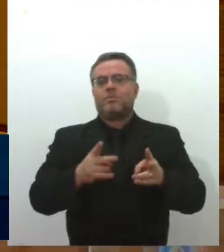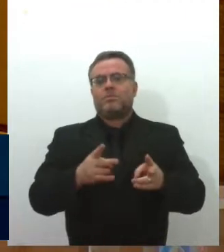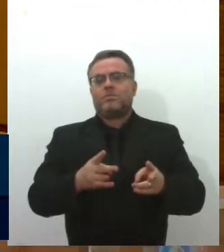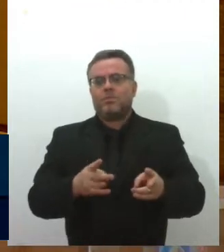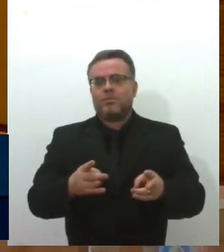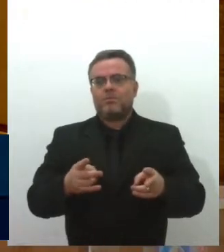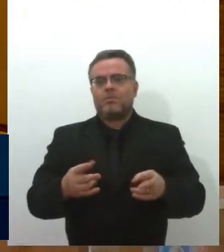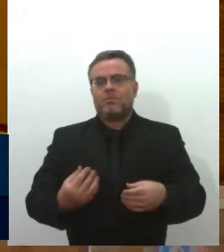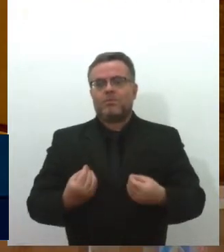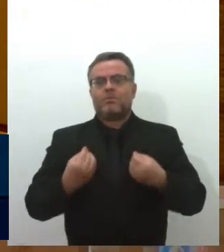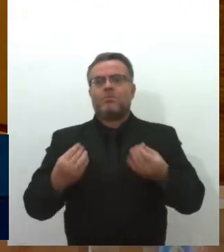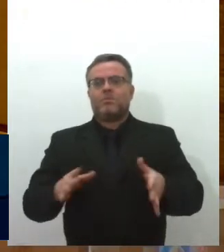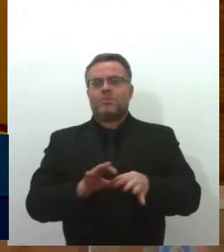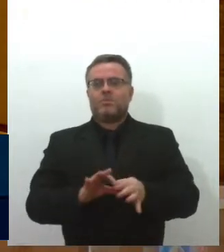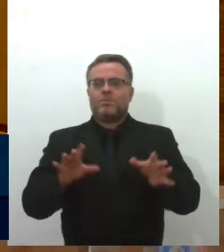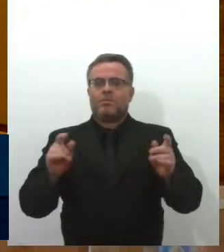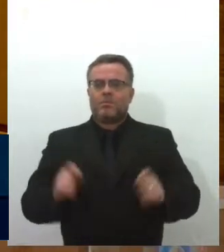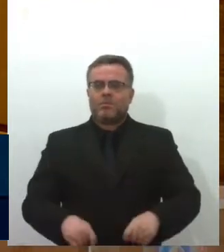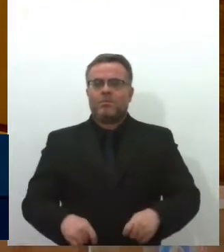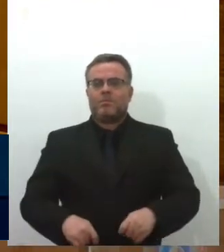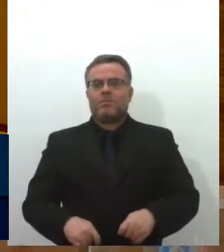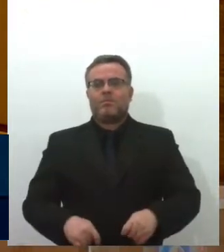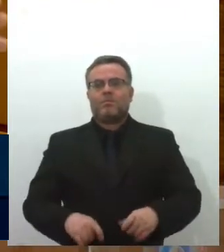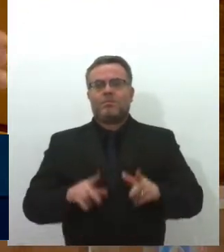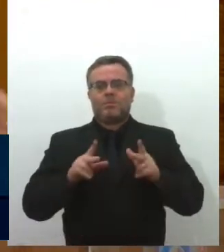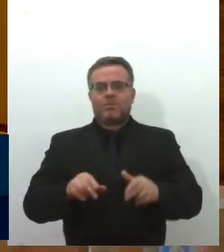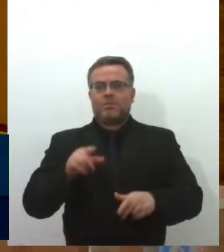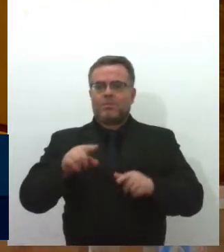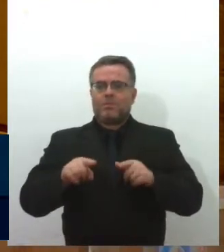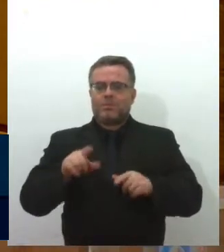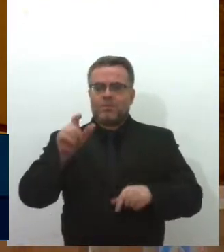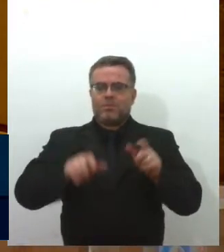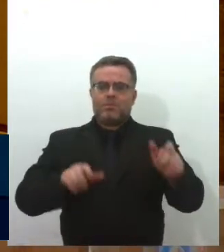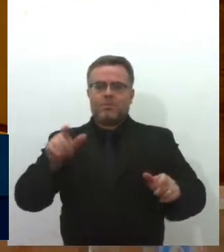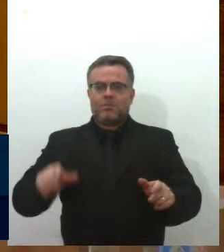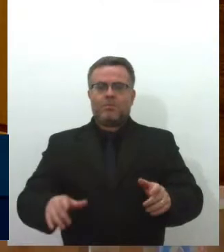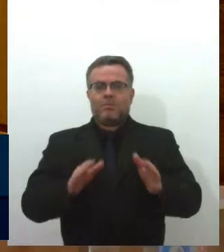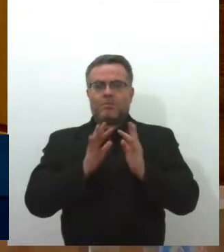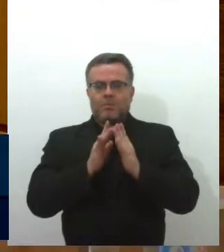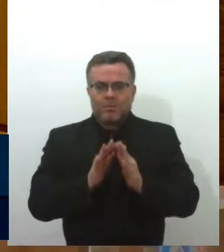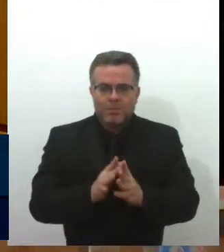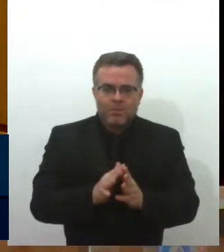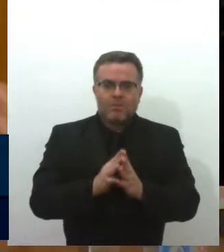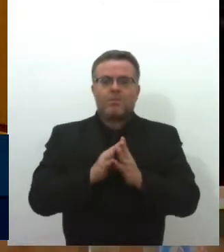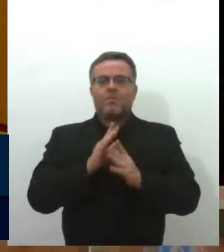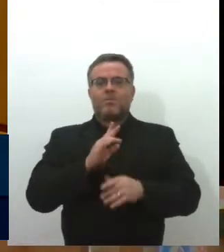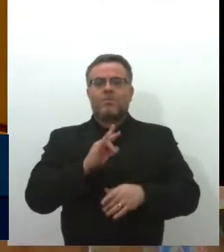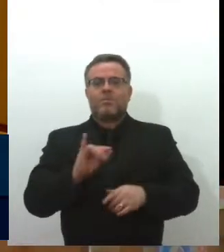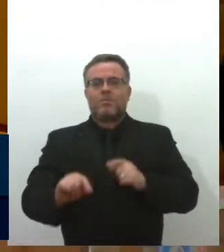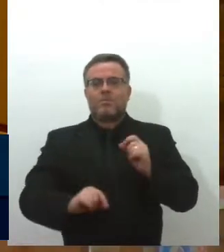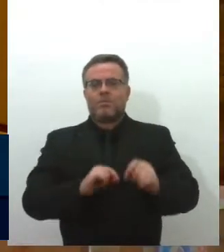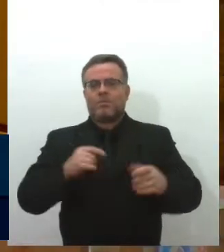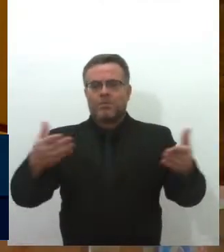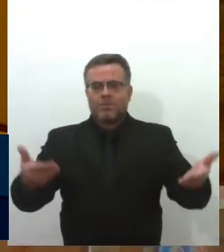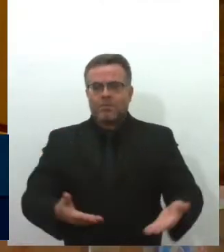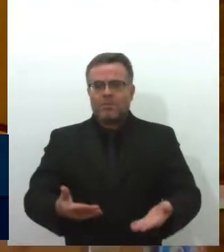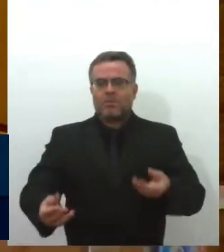atendimento como esse aos autistas que está sendo agora